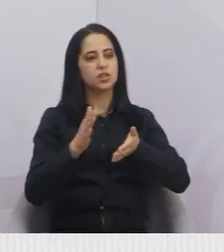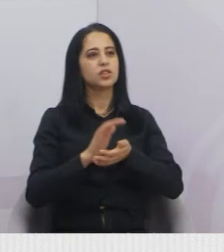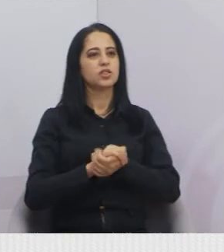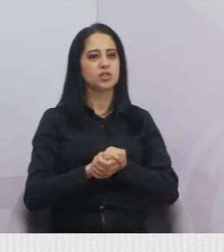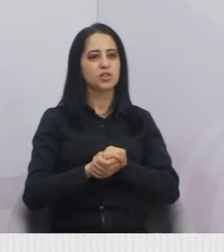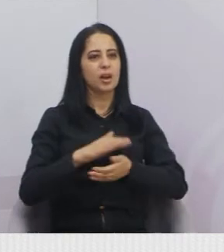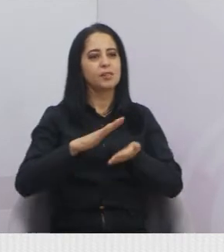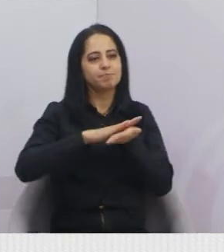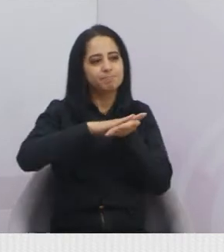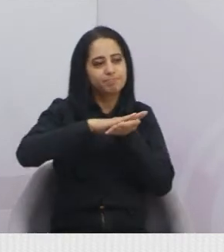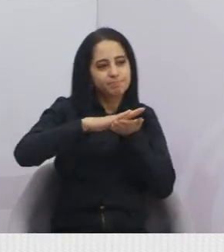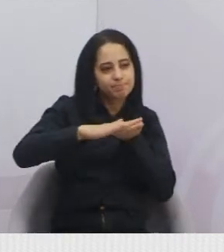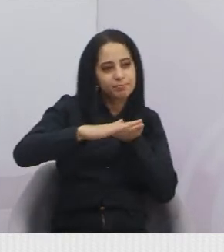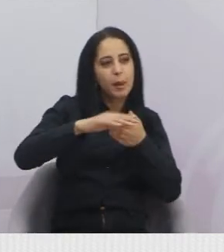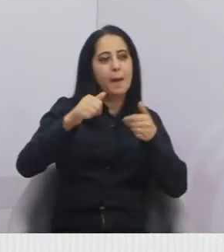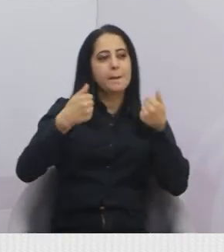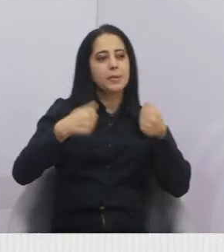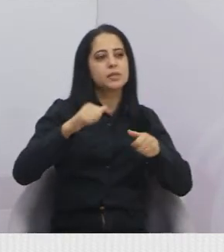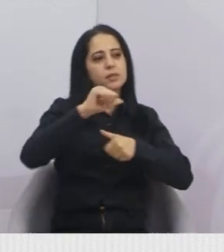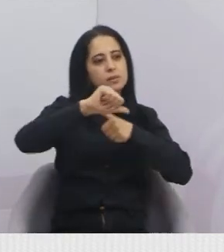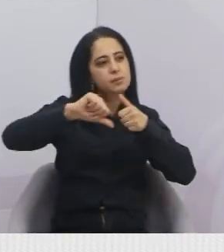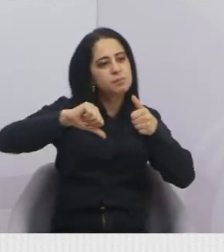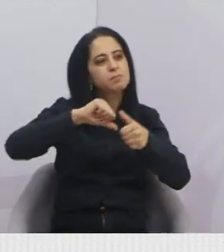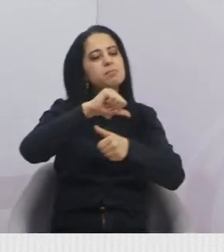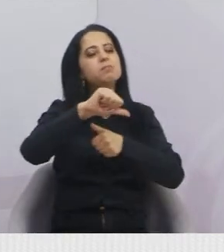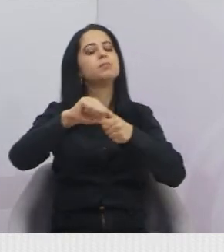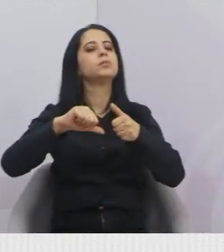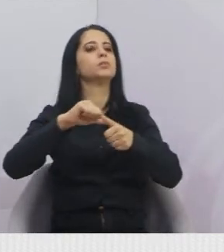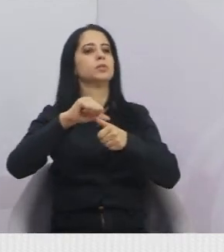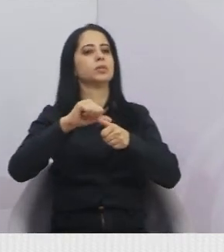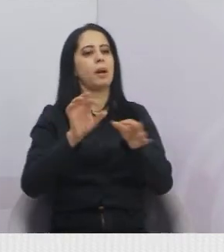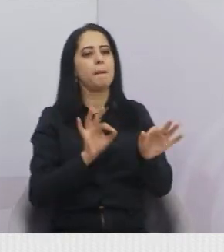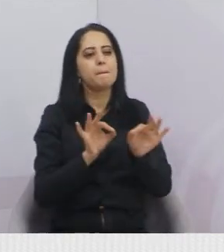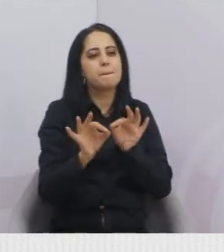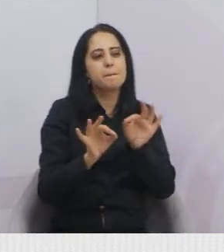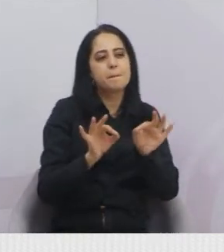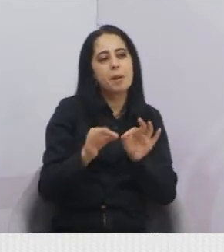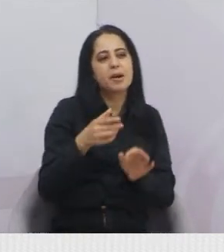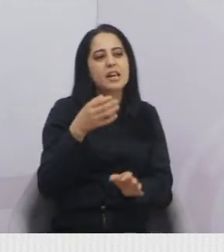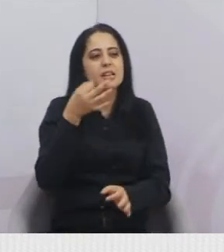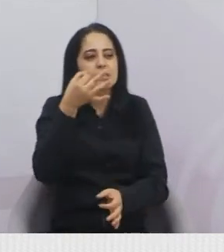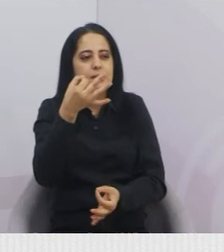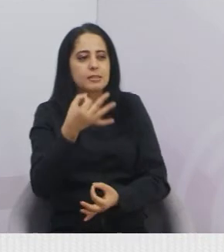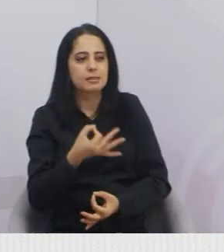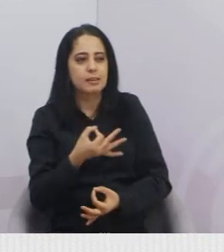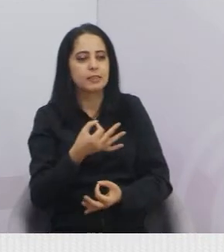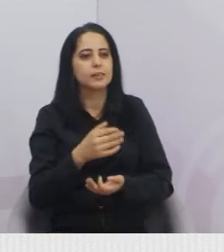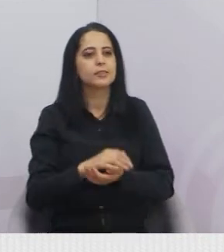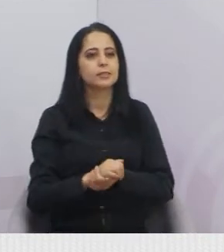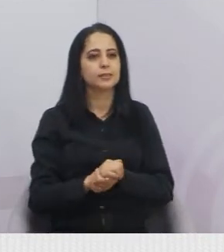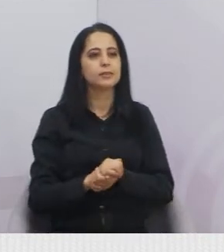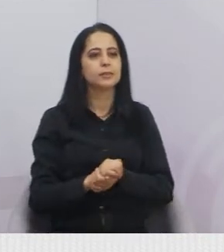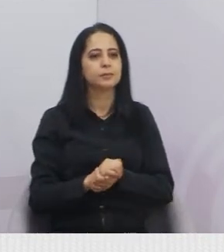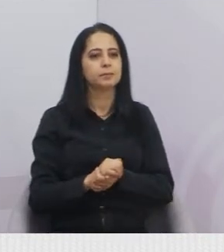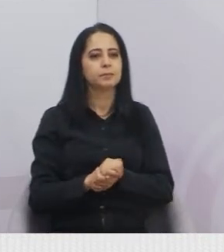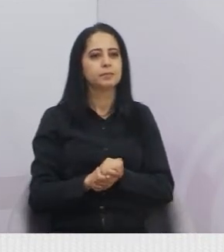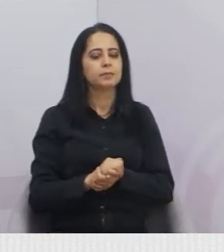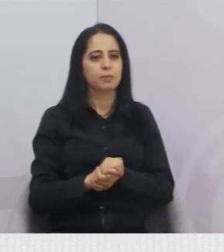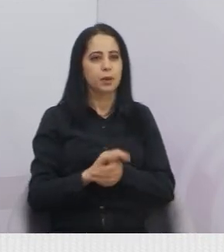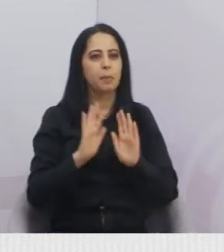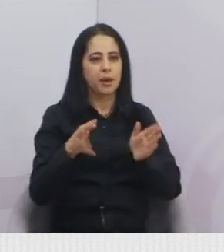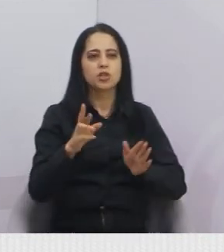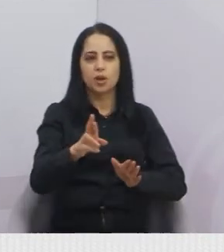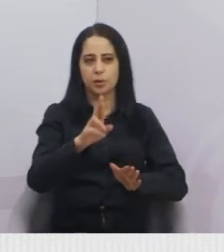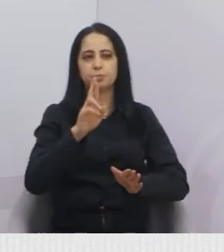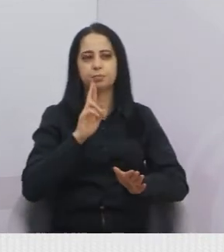asfalto, que eles vão trocar, vão colocar o asfalto correto, colocaram isso aí só improvisado, mas já foi dada a